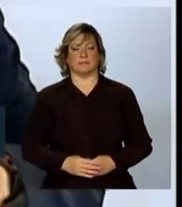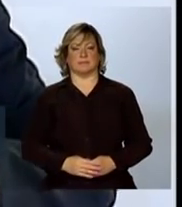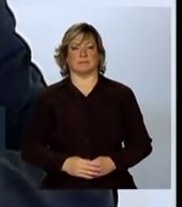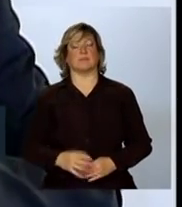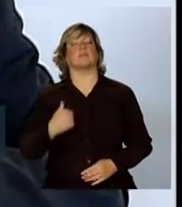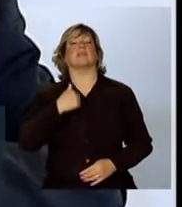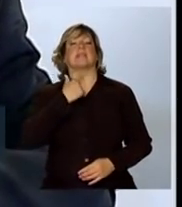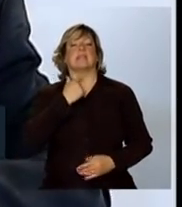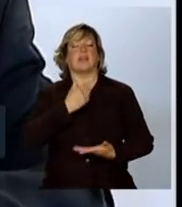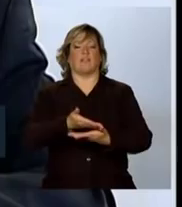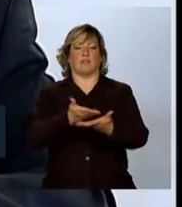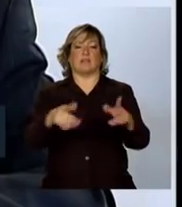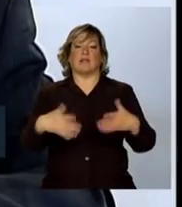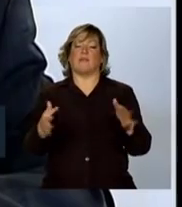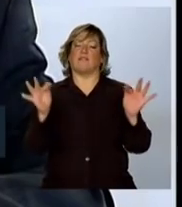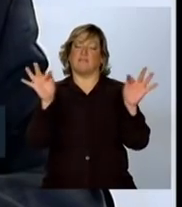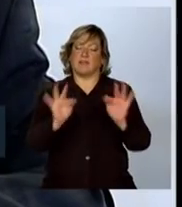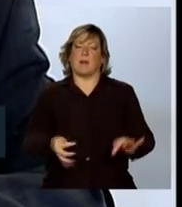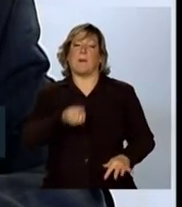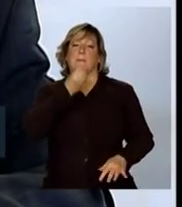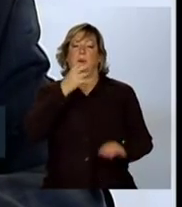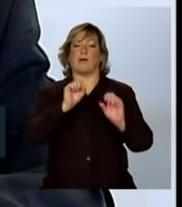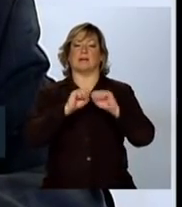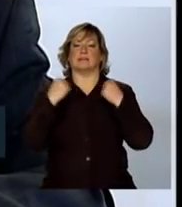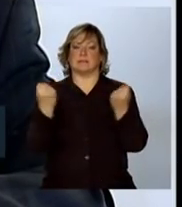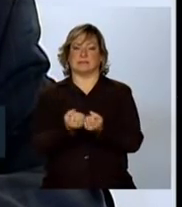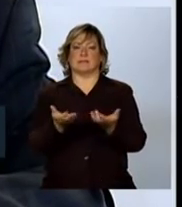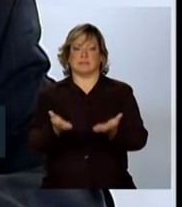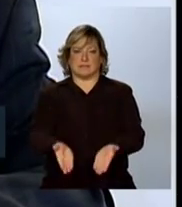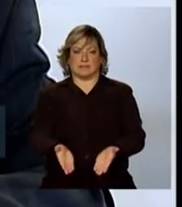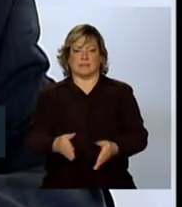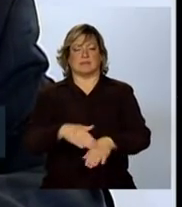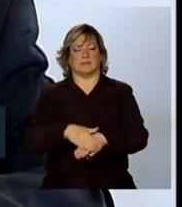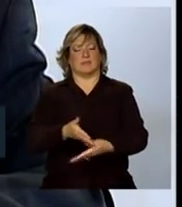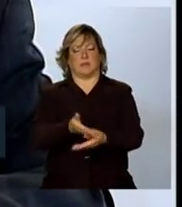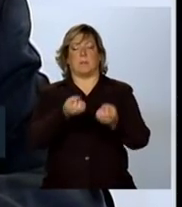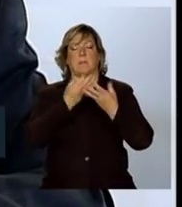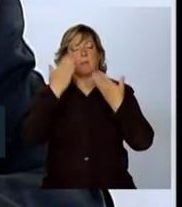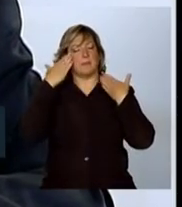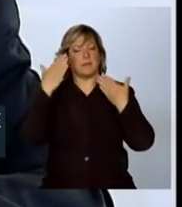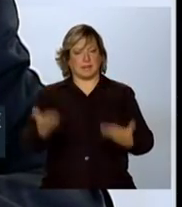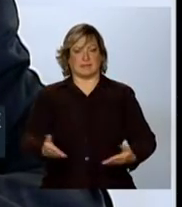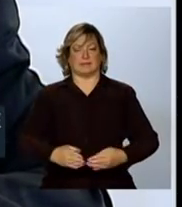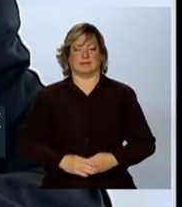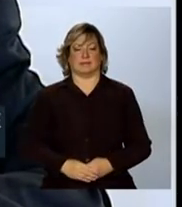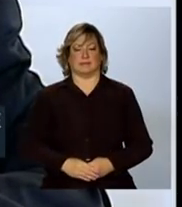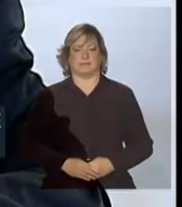Desejo, então, um feliz e um bom e um satisfatório seminário para vocês. Muito obrigado.